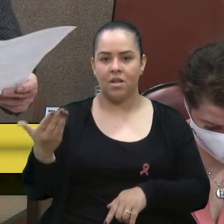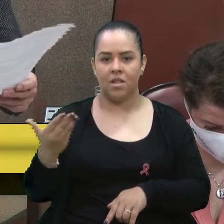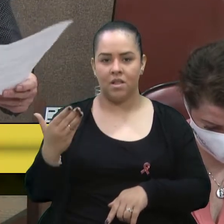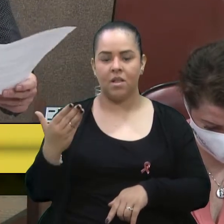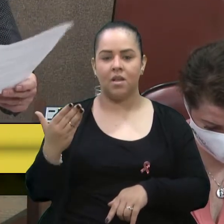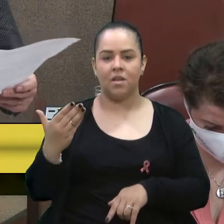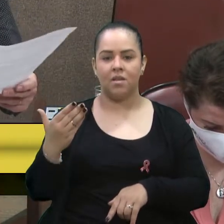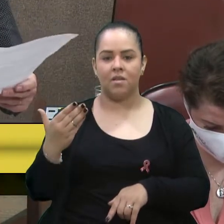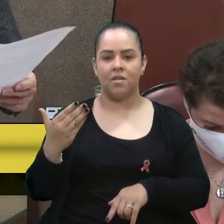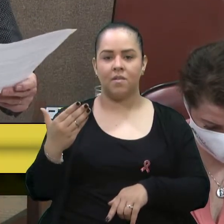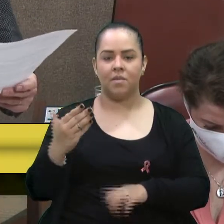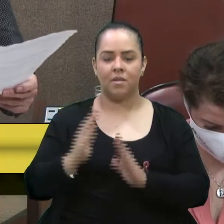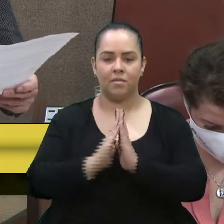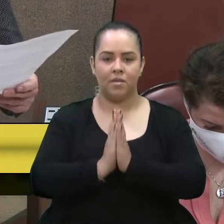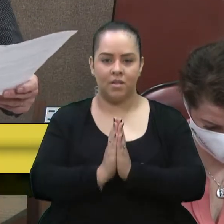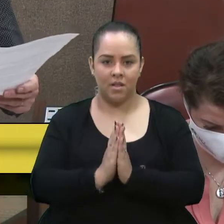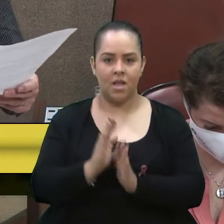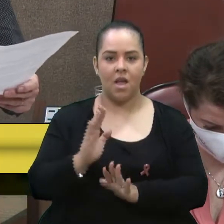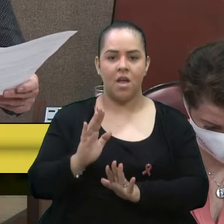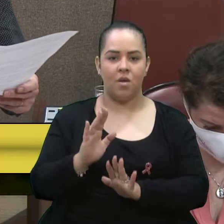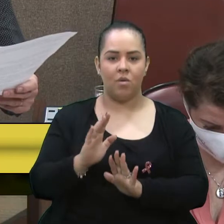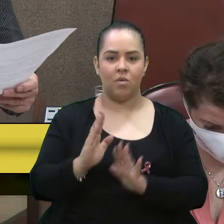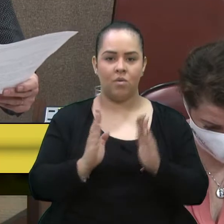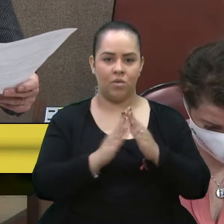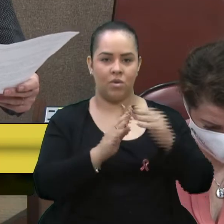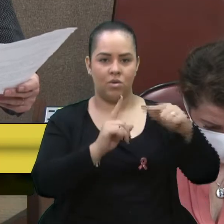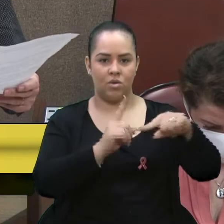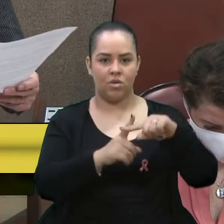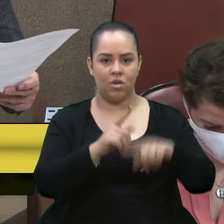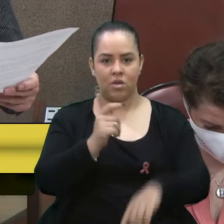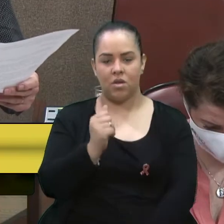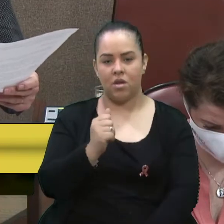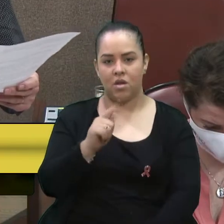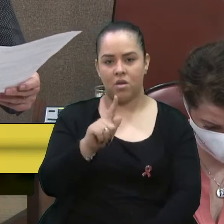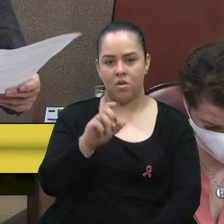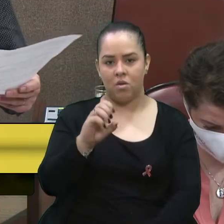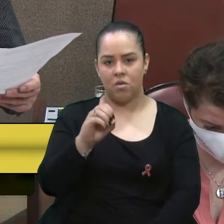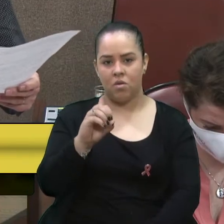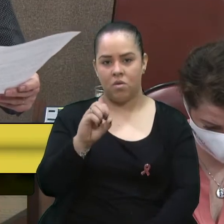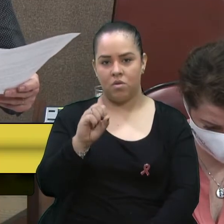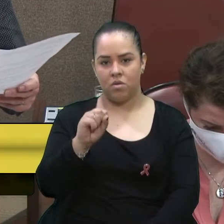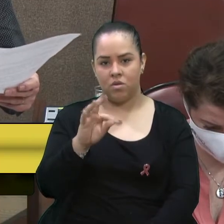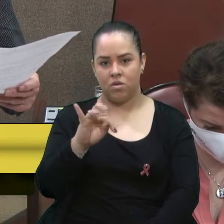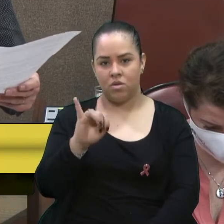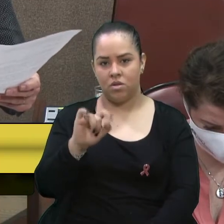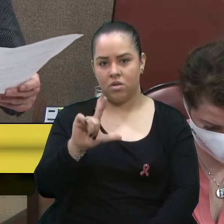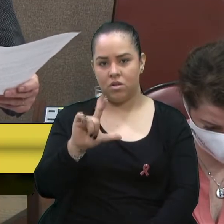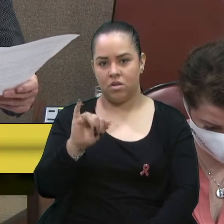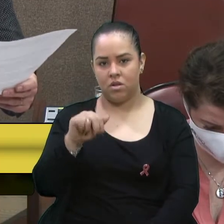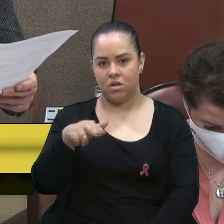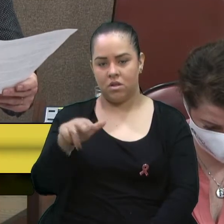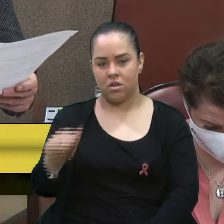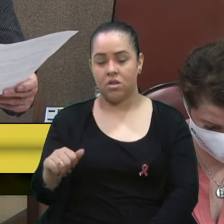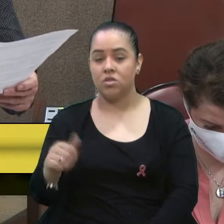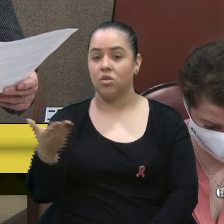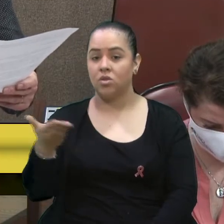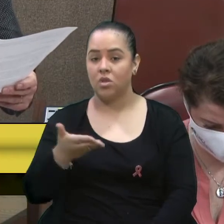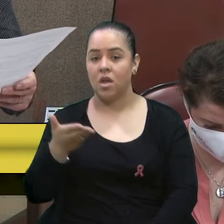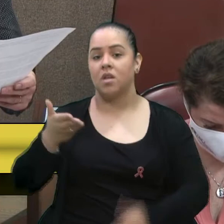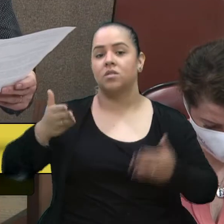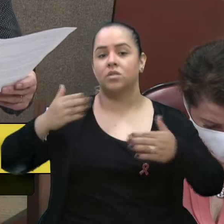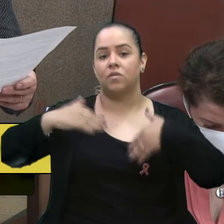congregação agostiniana e, desde então, já desenvolveu sua atividade, sua vocação